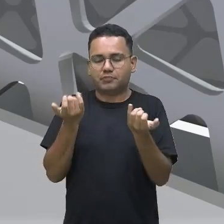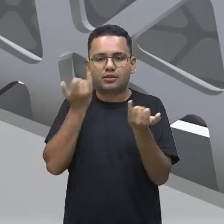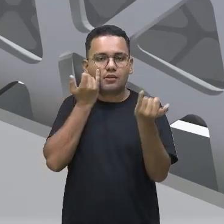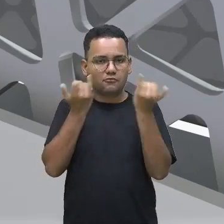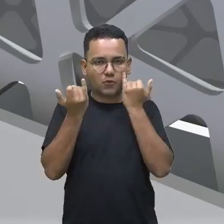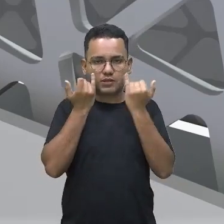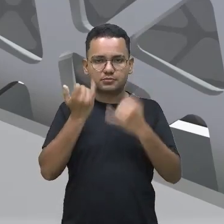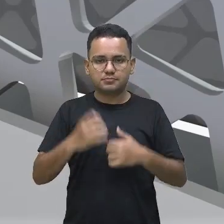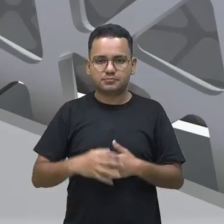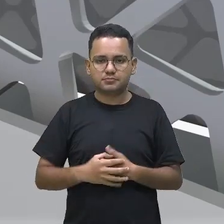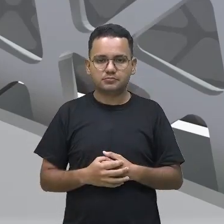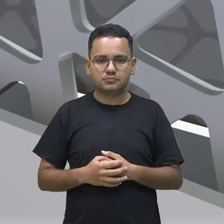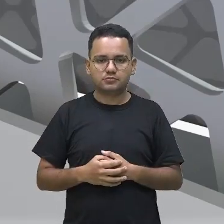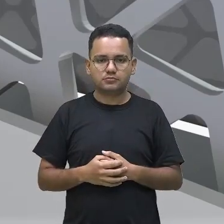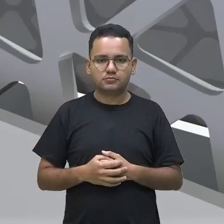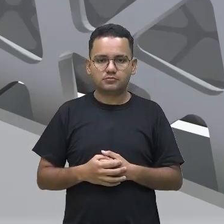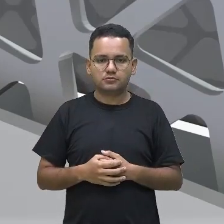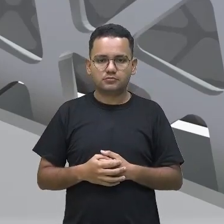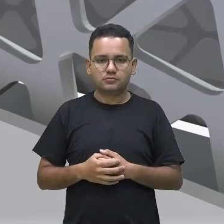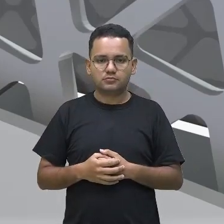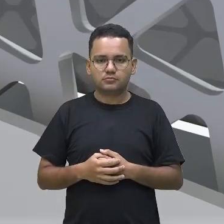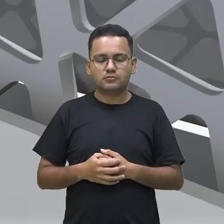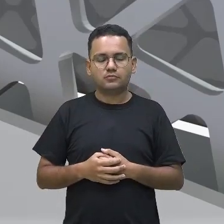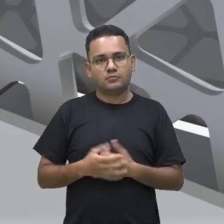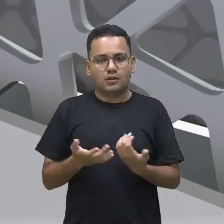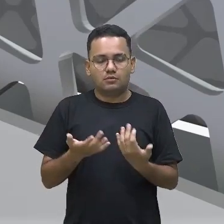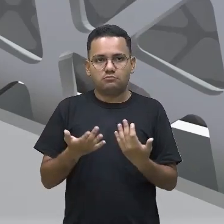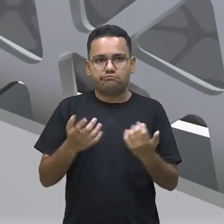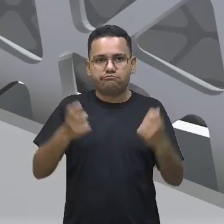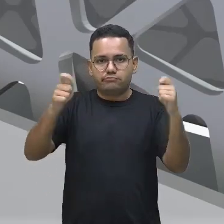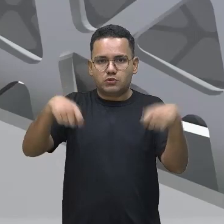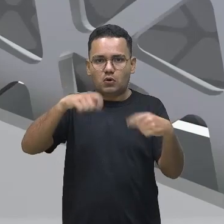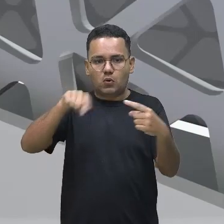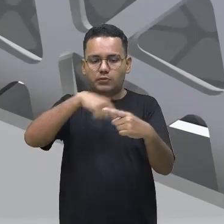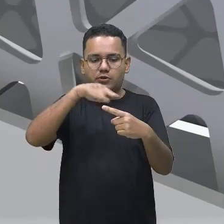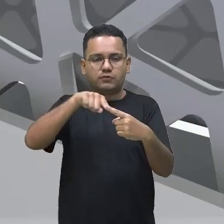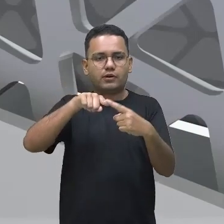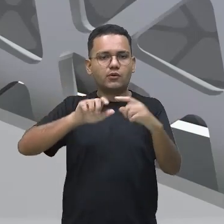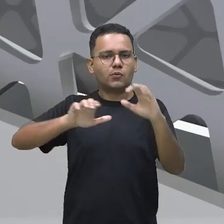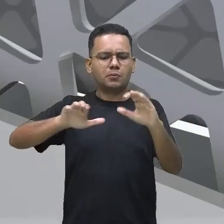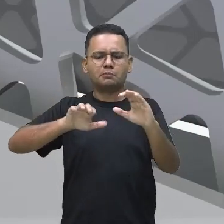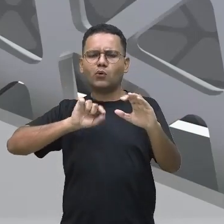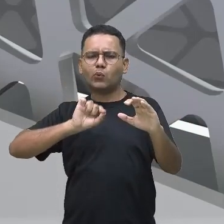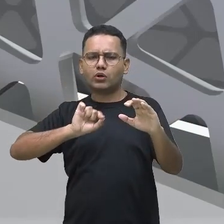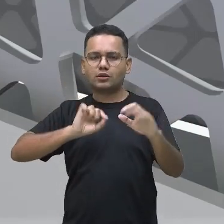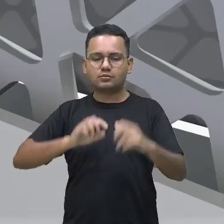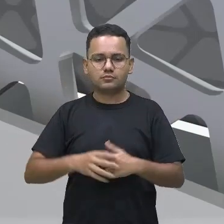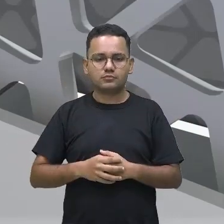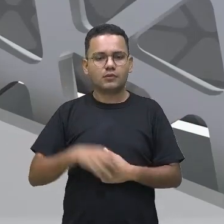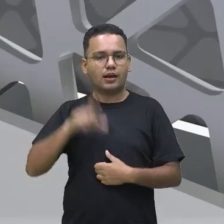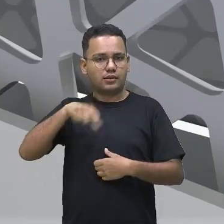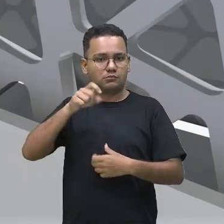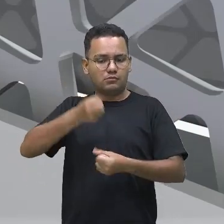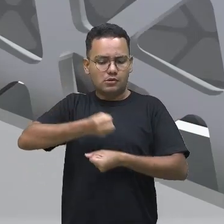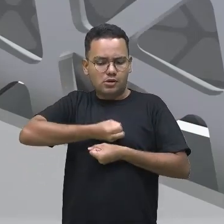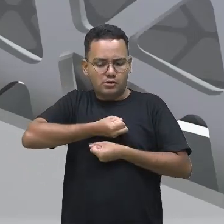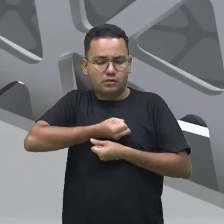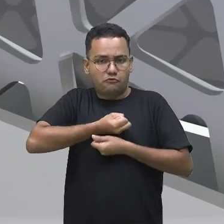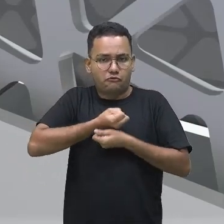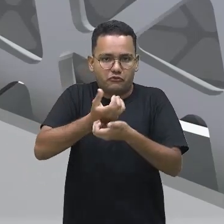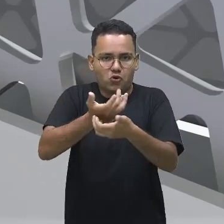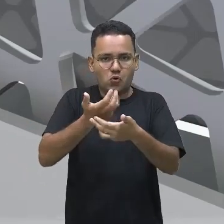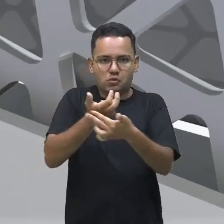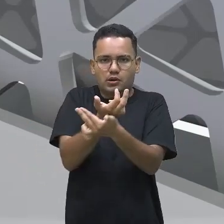né? O que é comunicar, né? É você colocar para fora todas as suas necessidades,